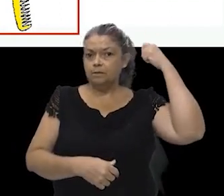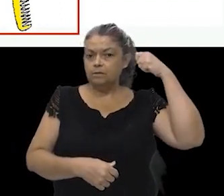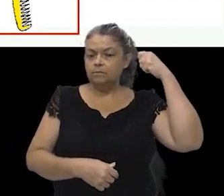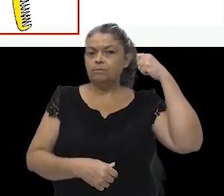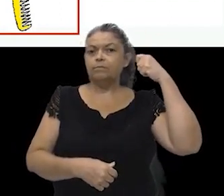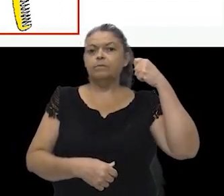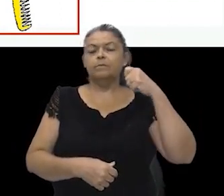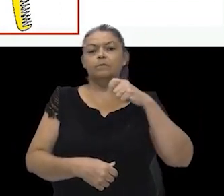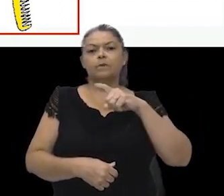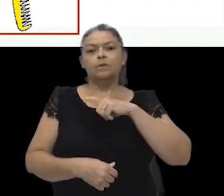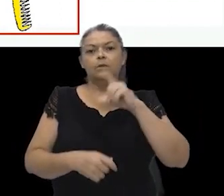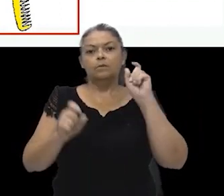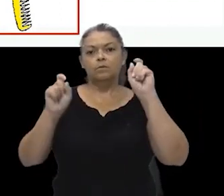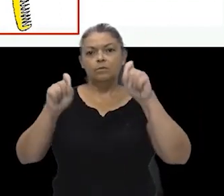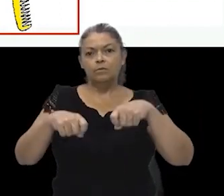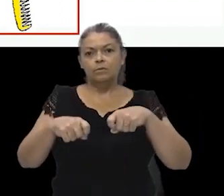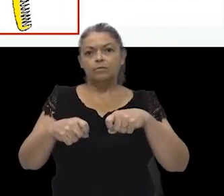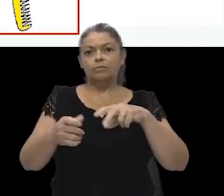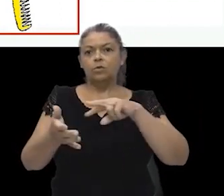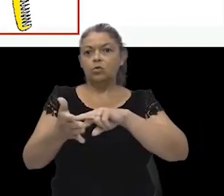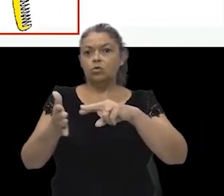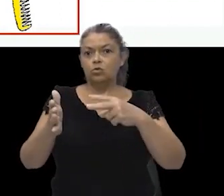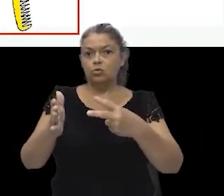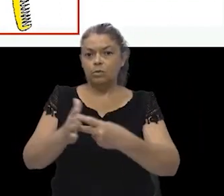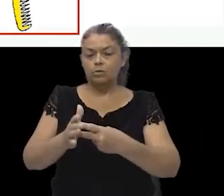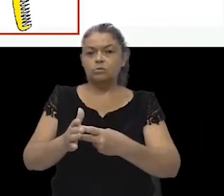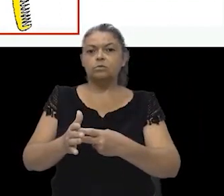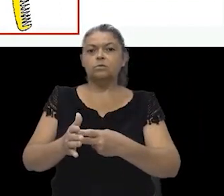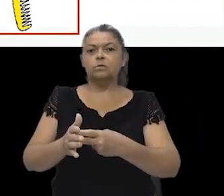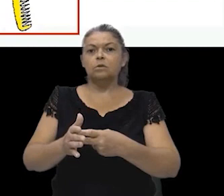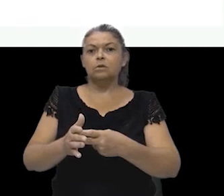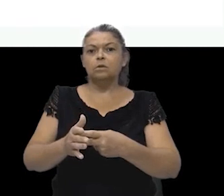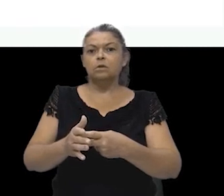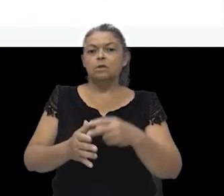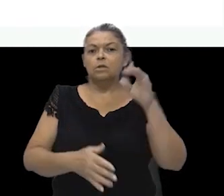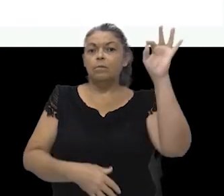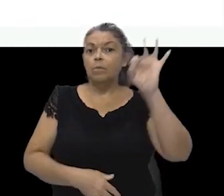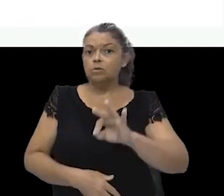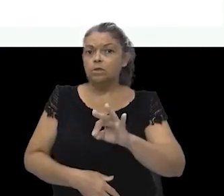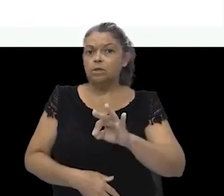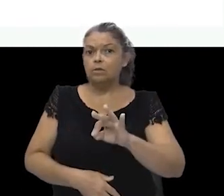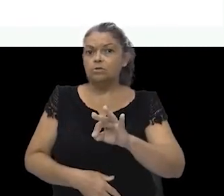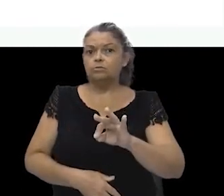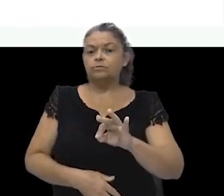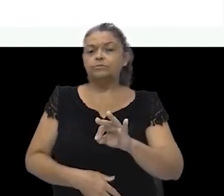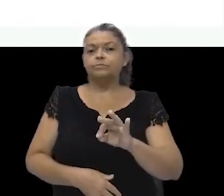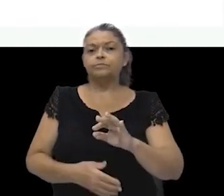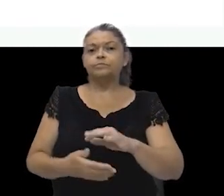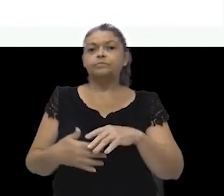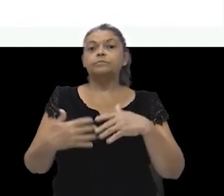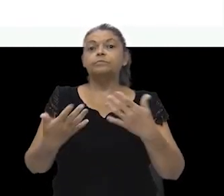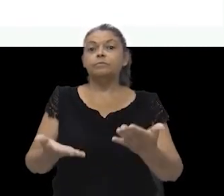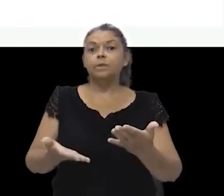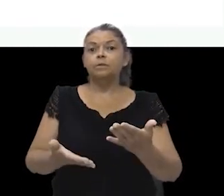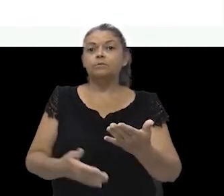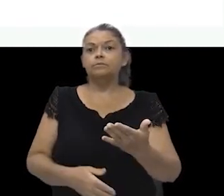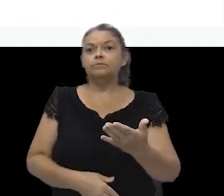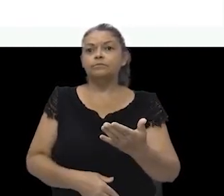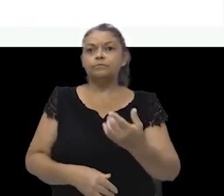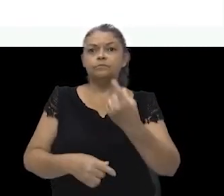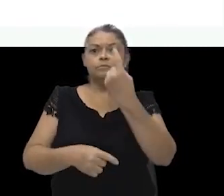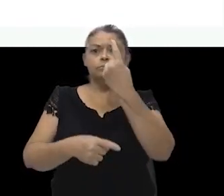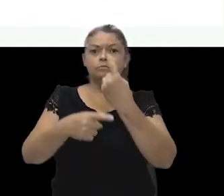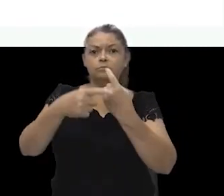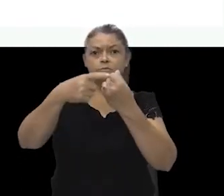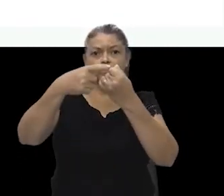essa probabilidade em forma de números decimais e em porcentagem. Bem, vimos também que 1 quarto é